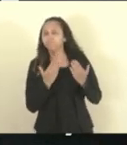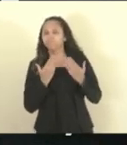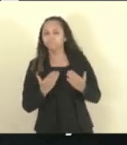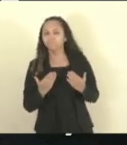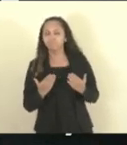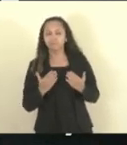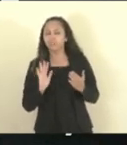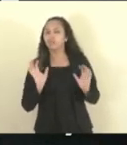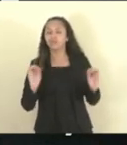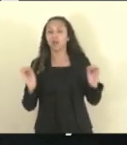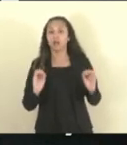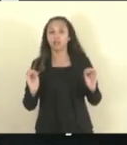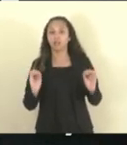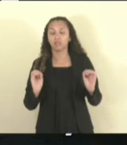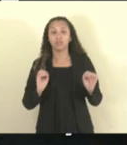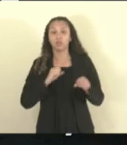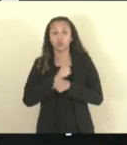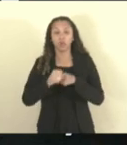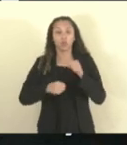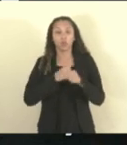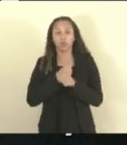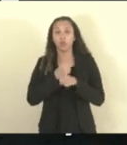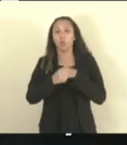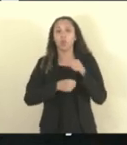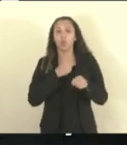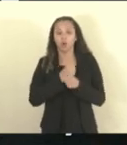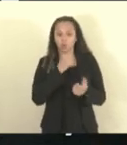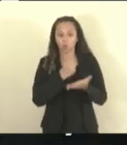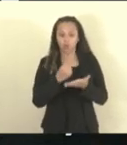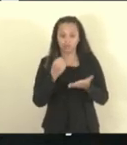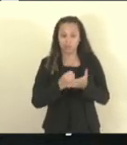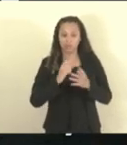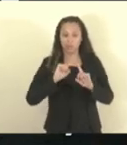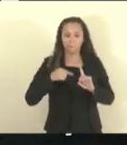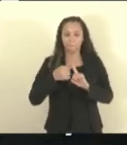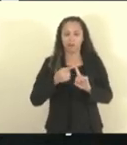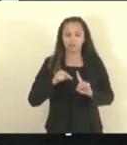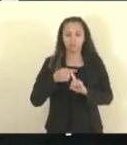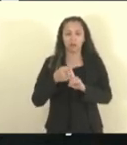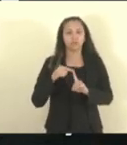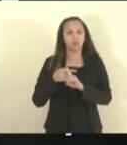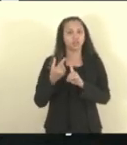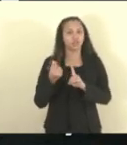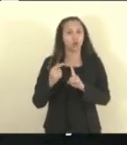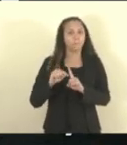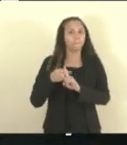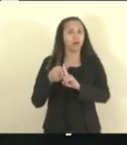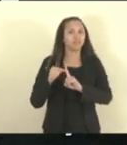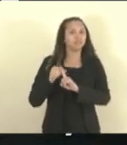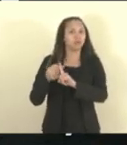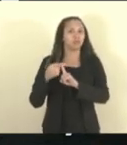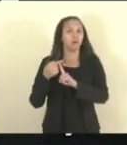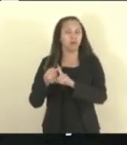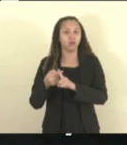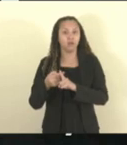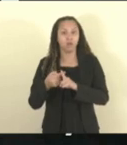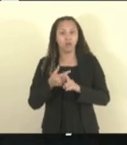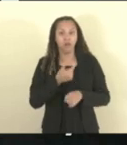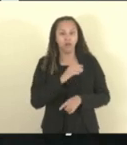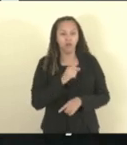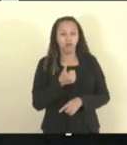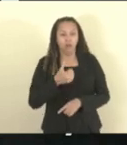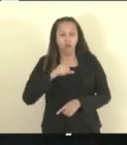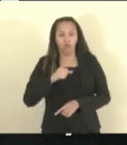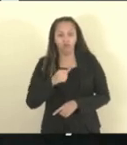ano após ano, estão aumentando o contrato. Em 2019, quase 30 milhões de reais. Em